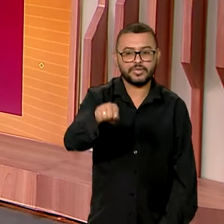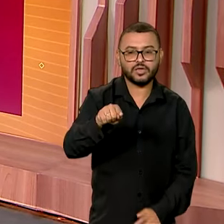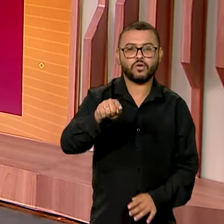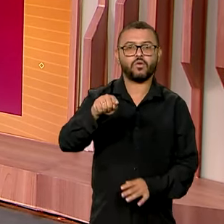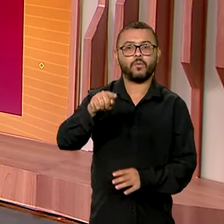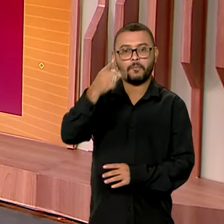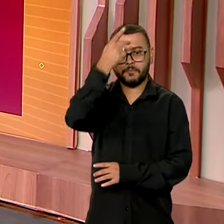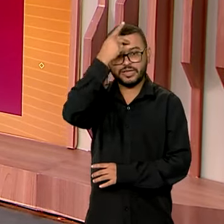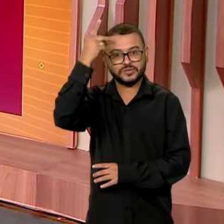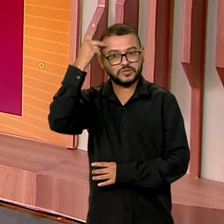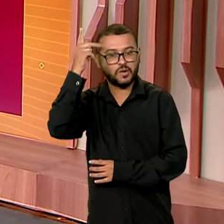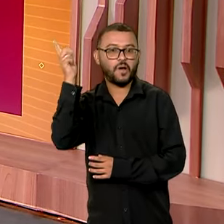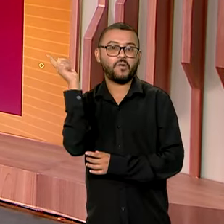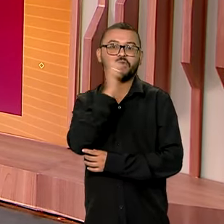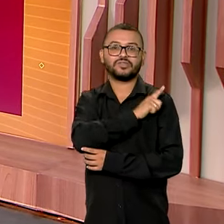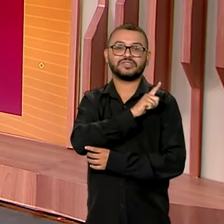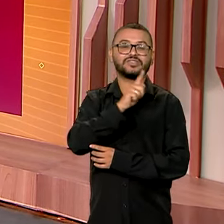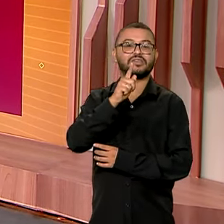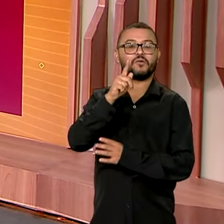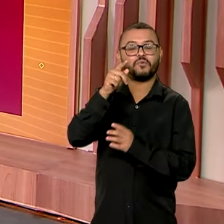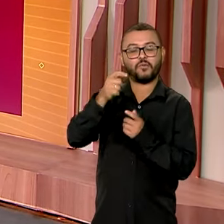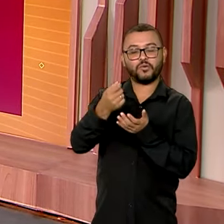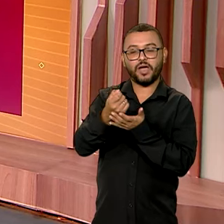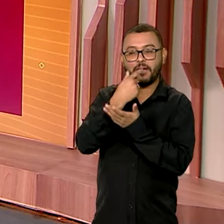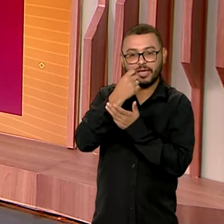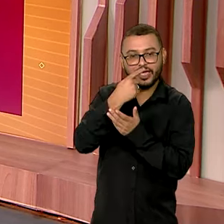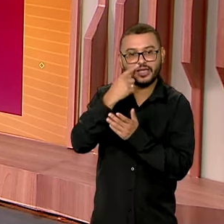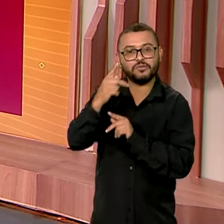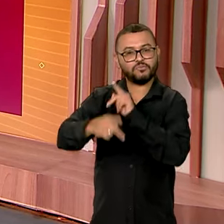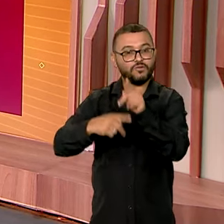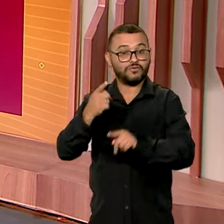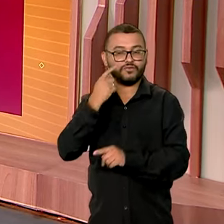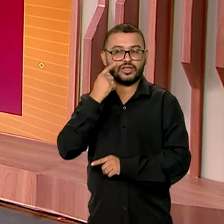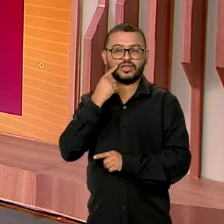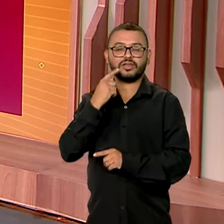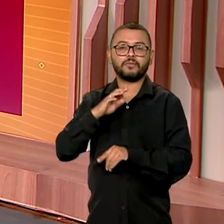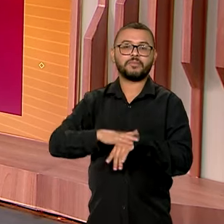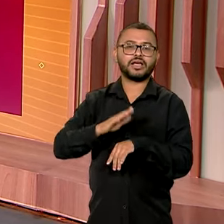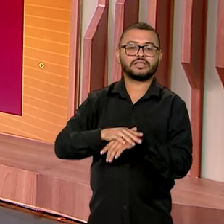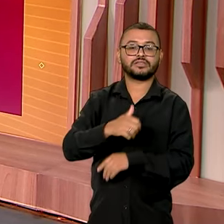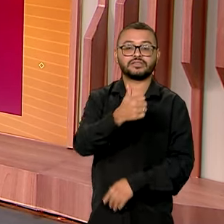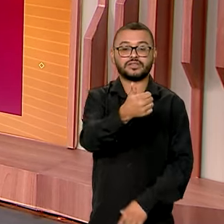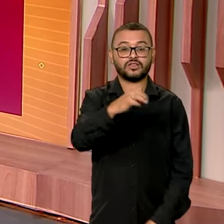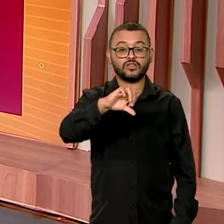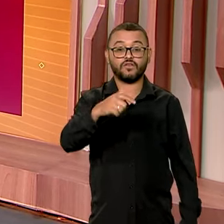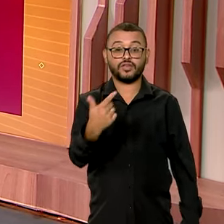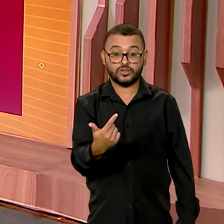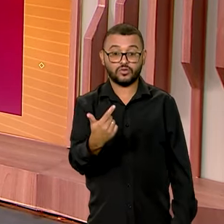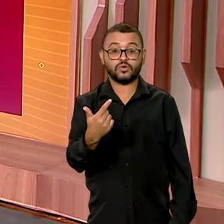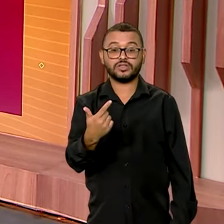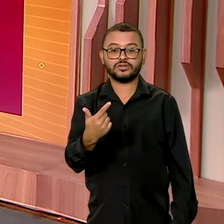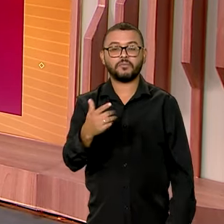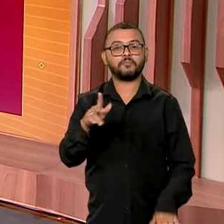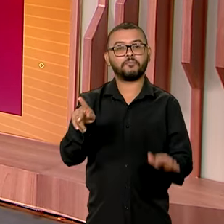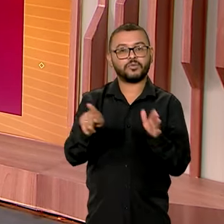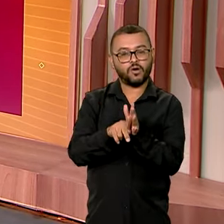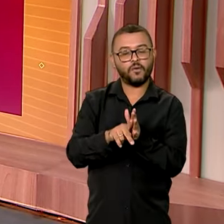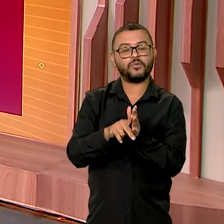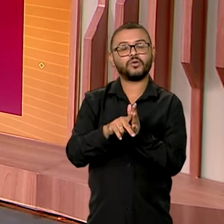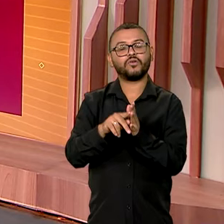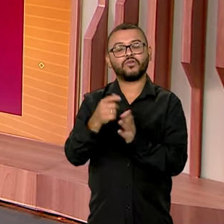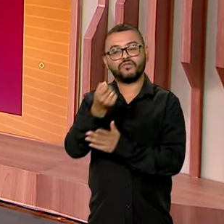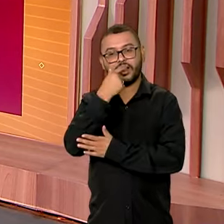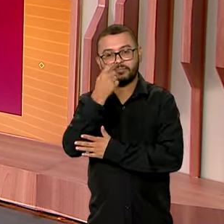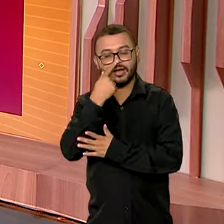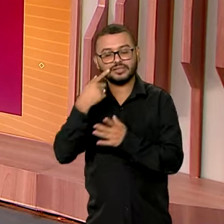beneficiadas pelo Programa Farmácia Popular do governo federal. Um total de 192 farmácias conveniadas